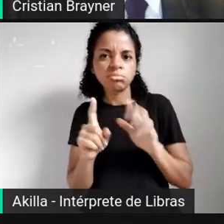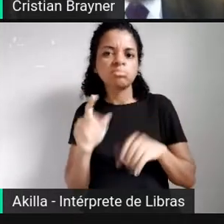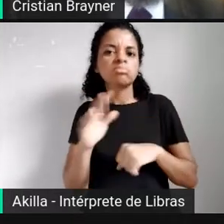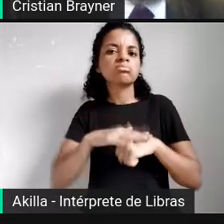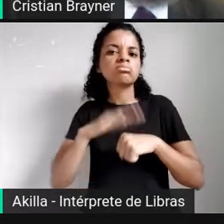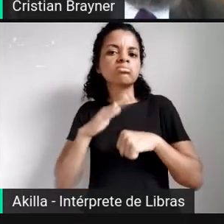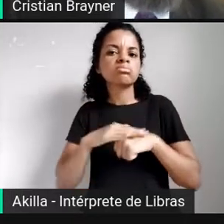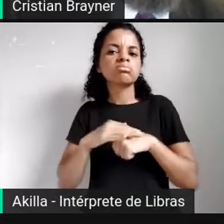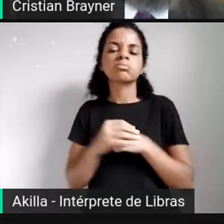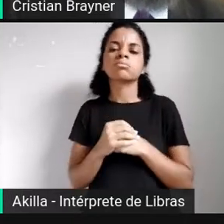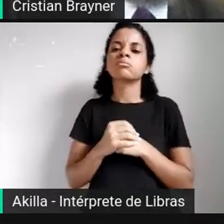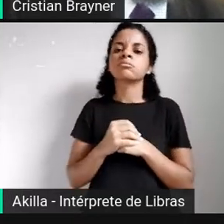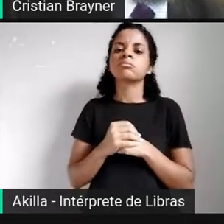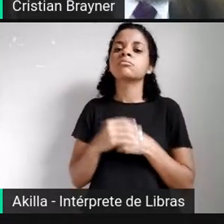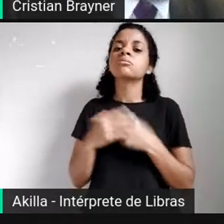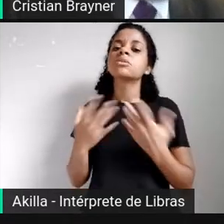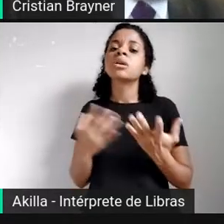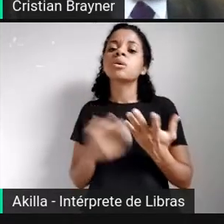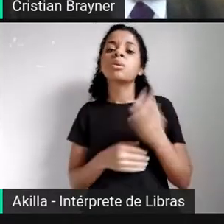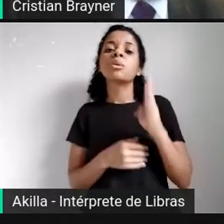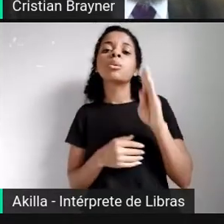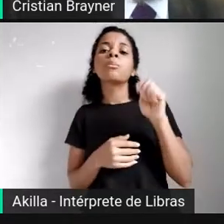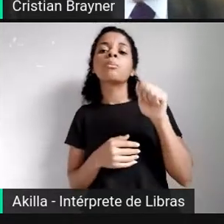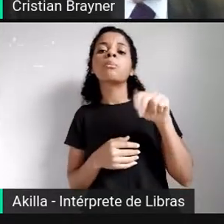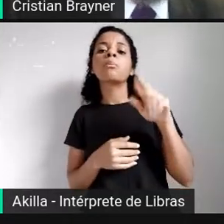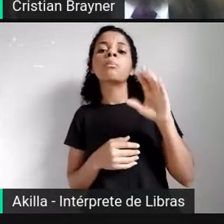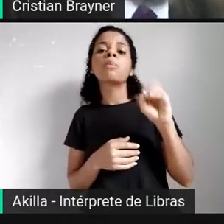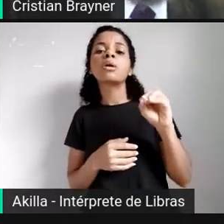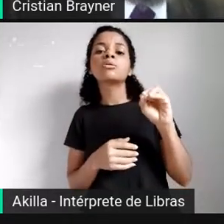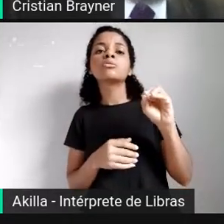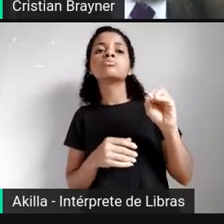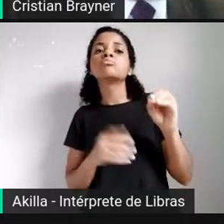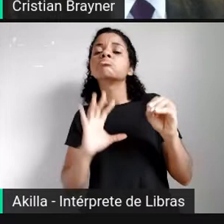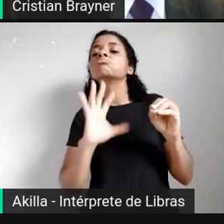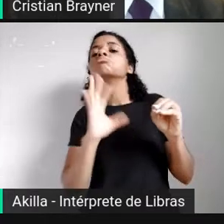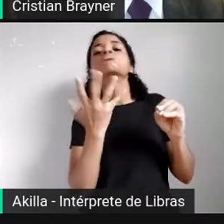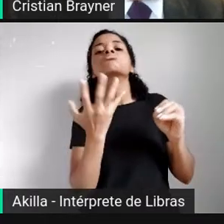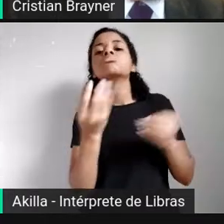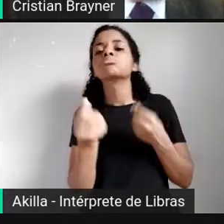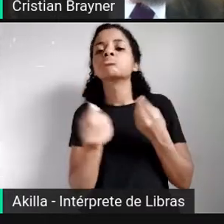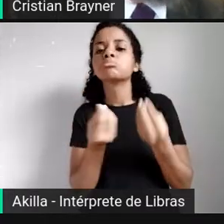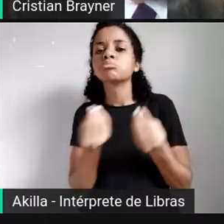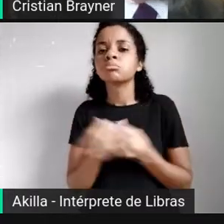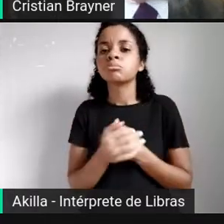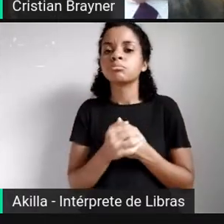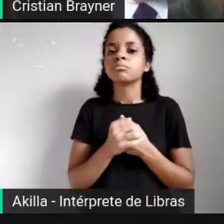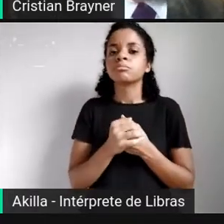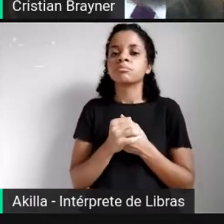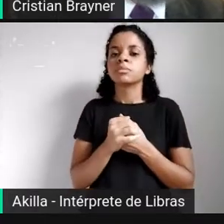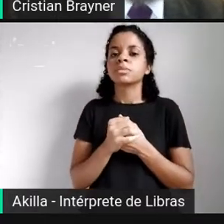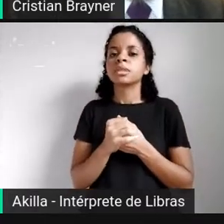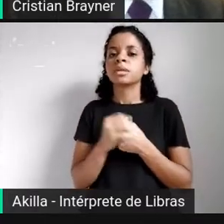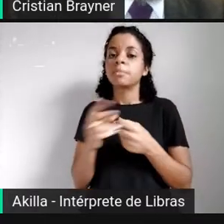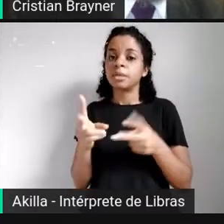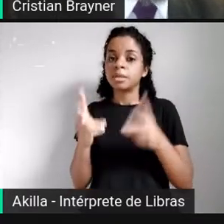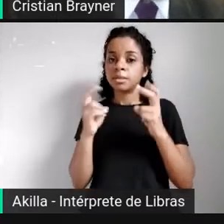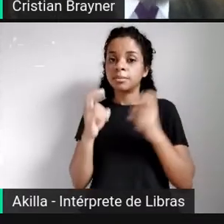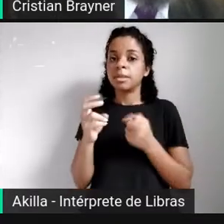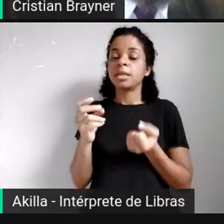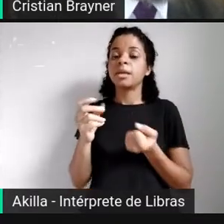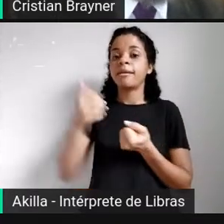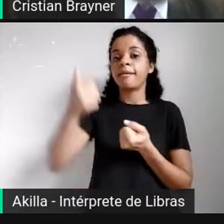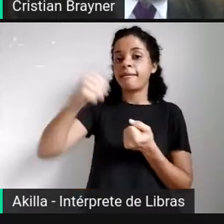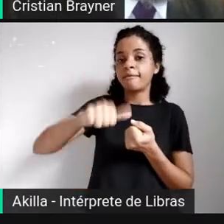que se tornou o Banco de Ideias? E aí, o que fica muito claro com uma análise, tanto da literatura